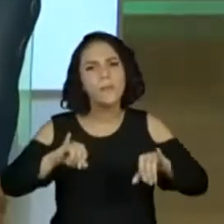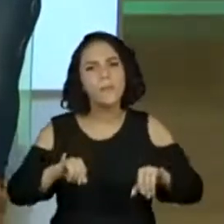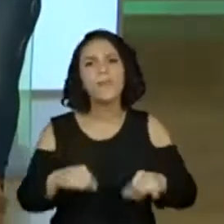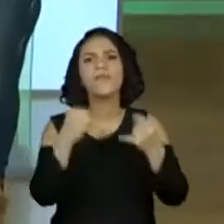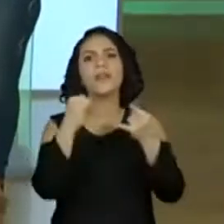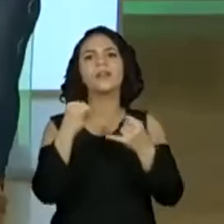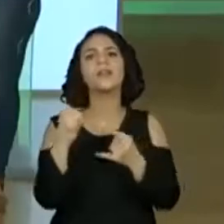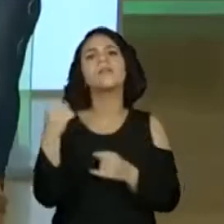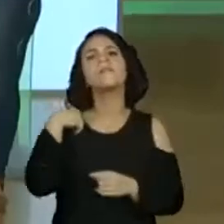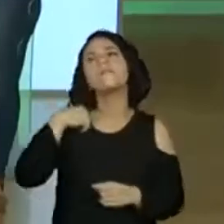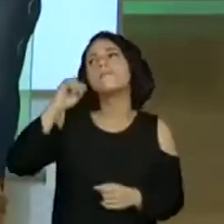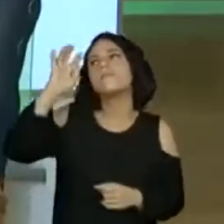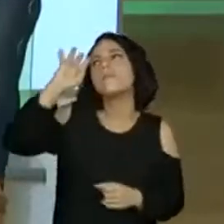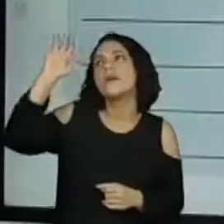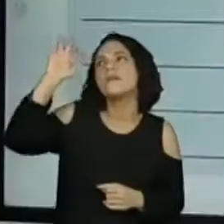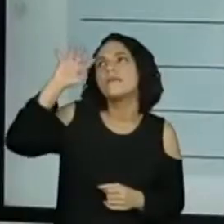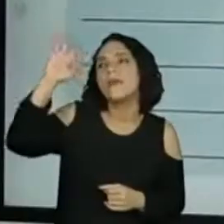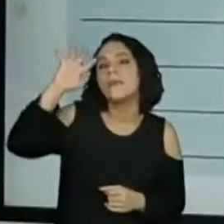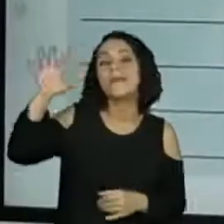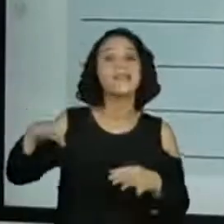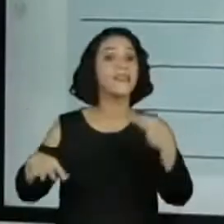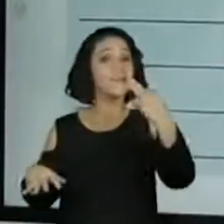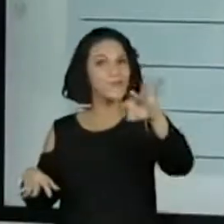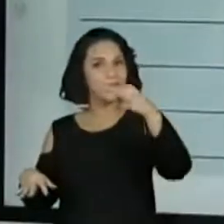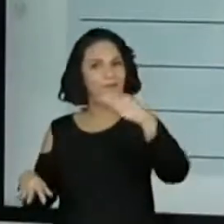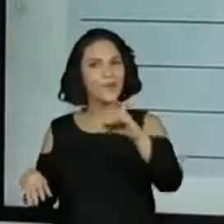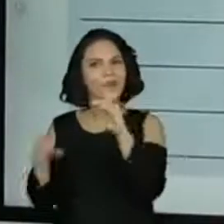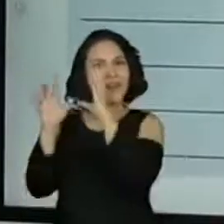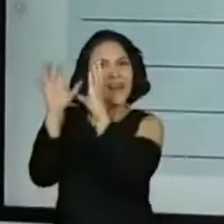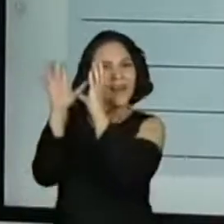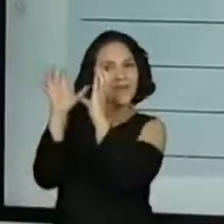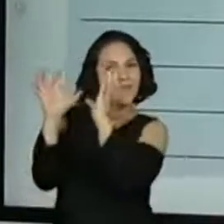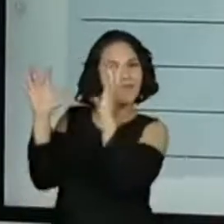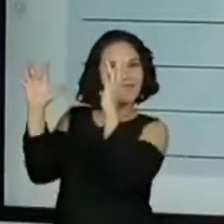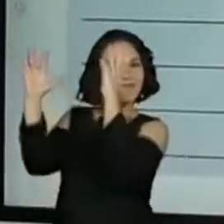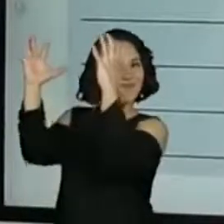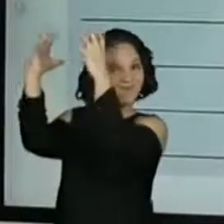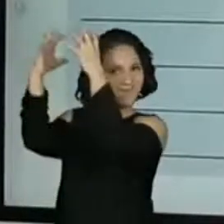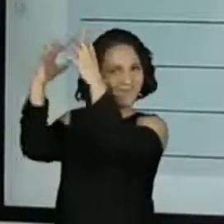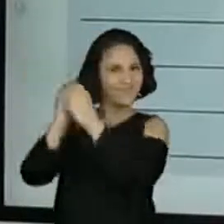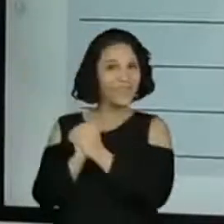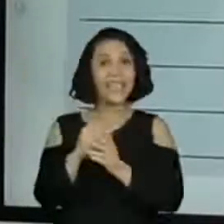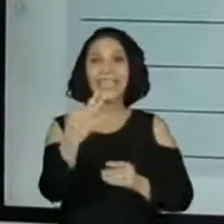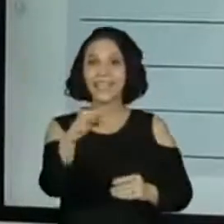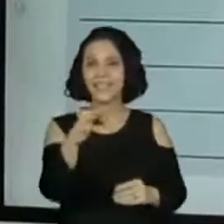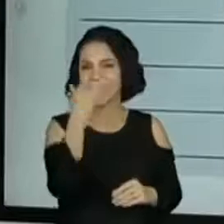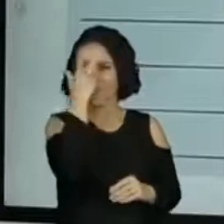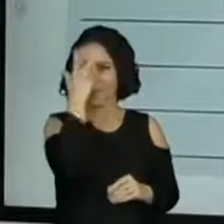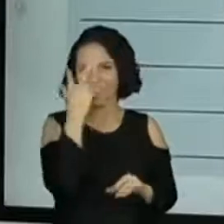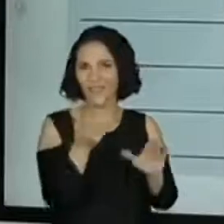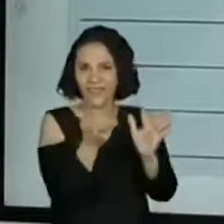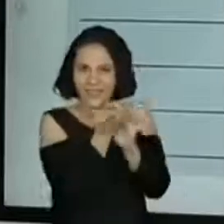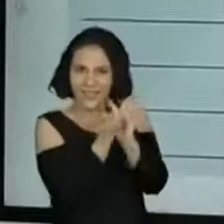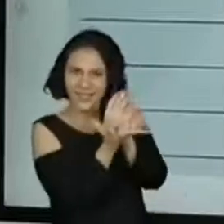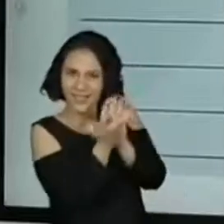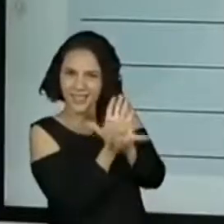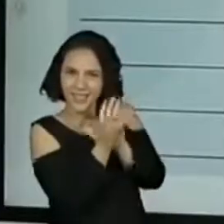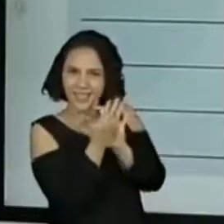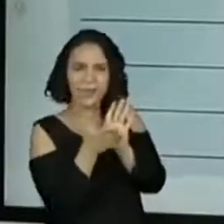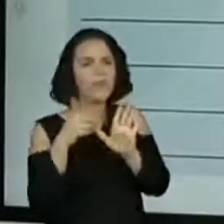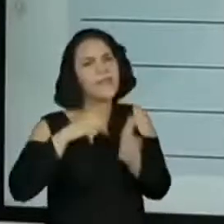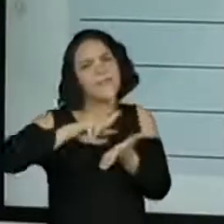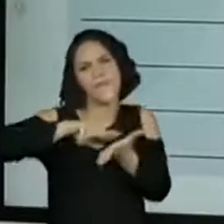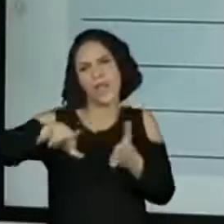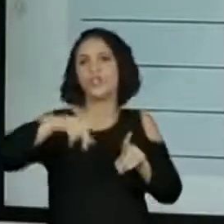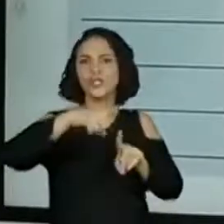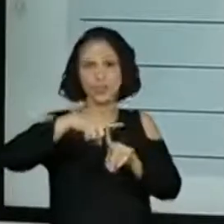pensamentos. Ah, sim! Pensamento. Aí, o cartunista, quem está fazendo lá o desenho, ele usa vários